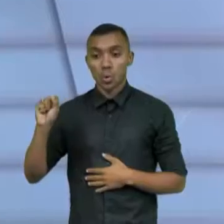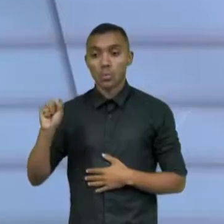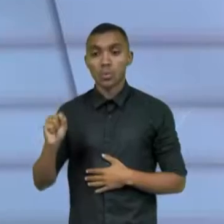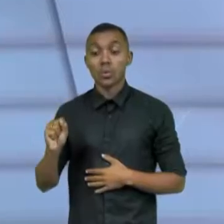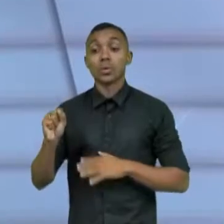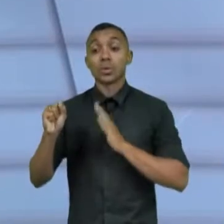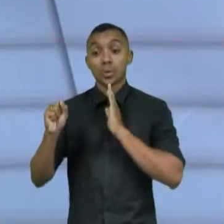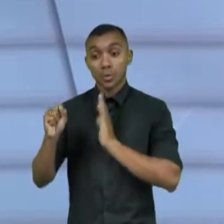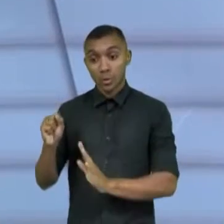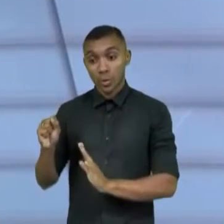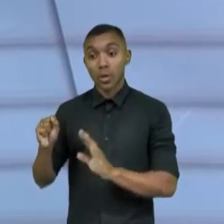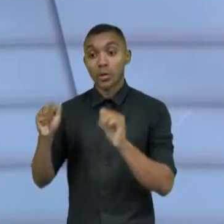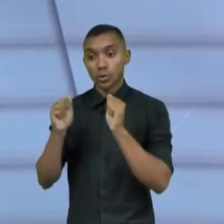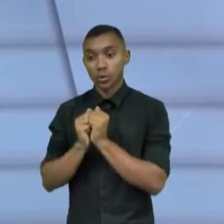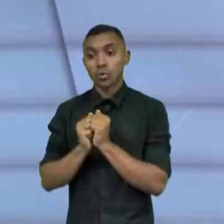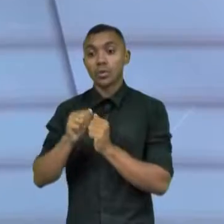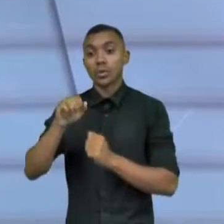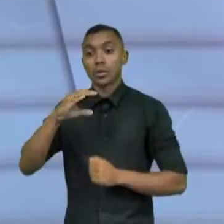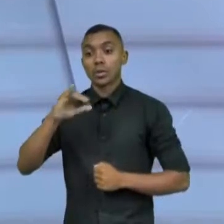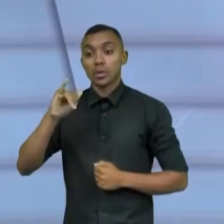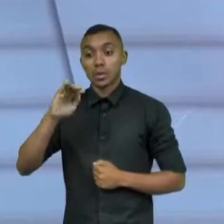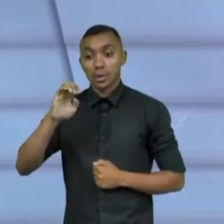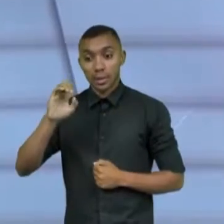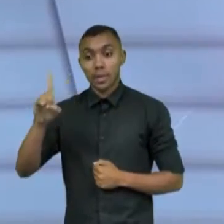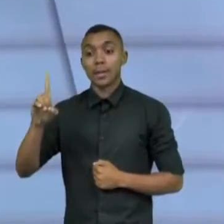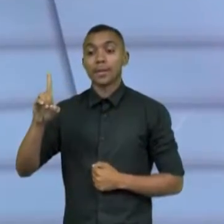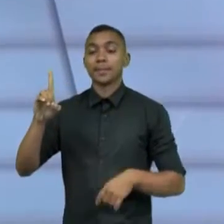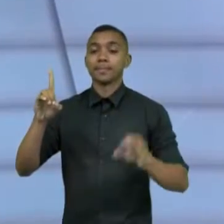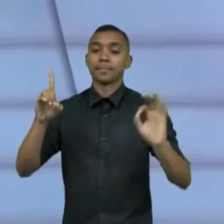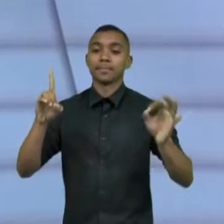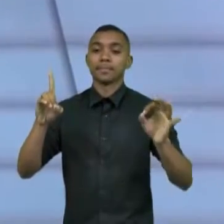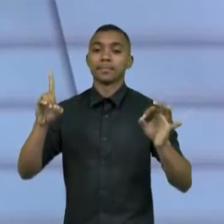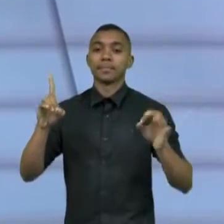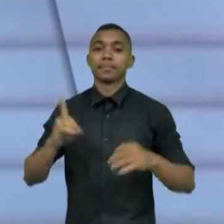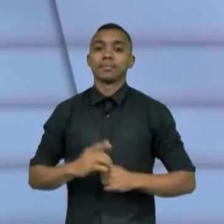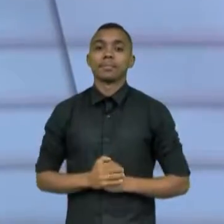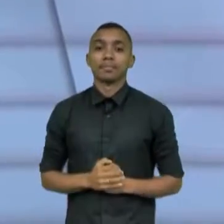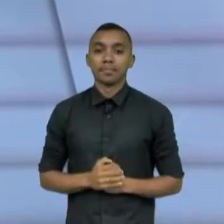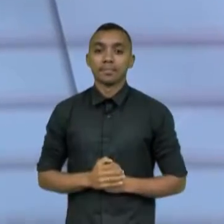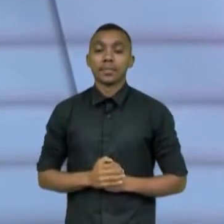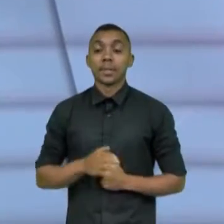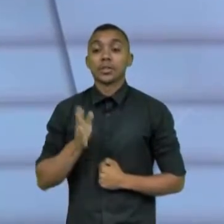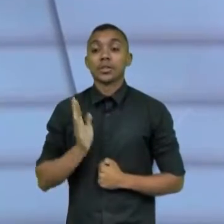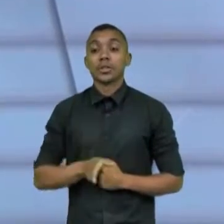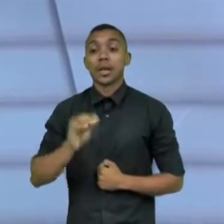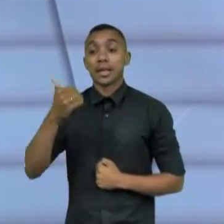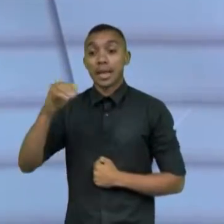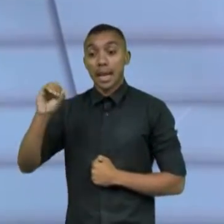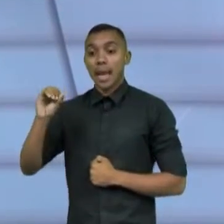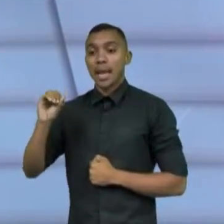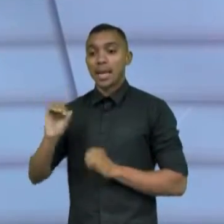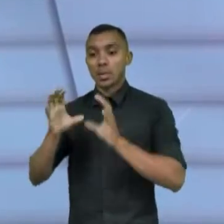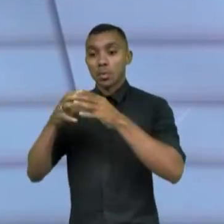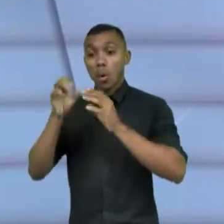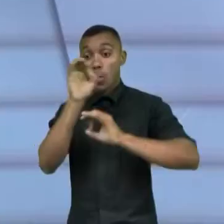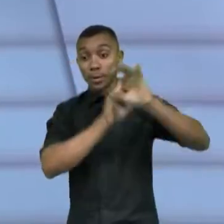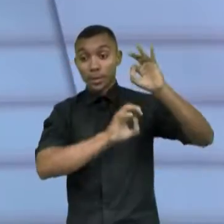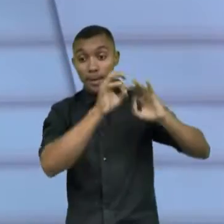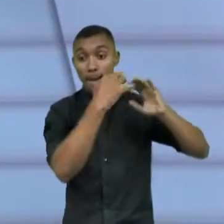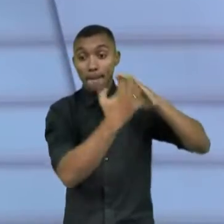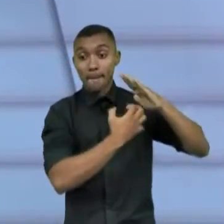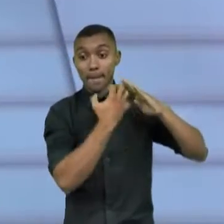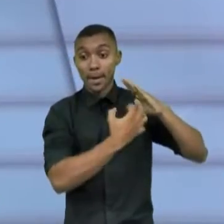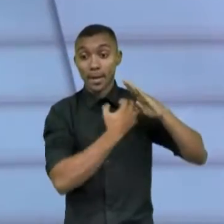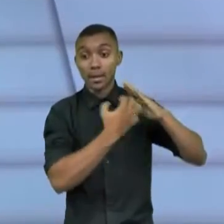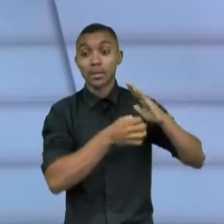iniciativa, junto do ICE e de mais outras, ao todo hoje nós somos 10 organizações e empresas. Certo. E